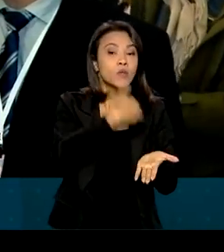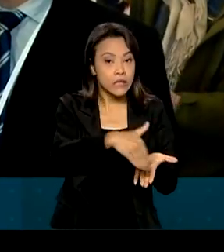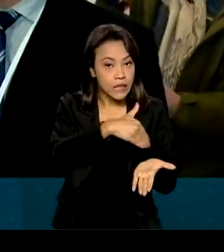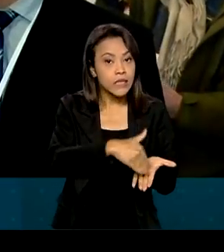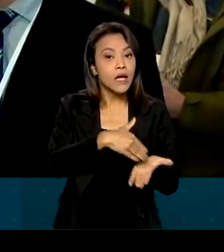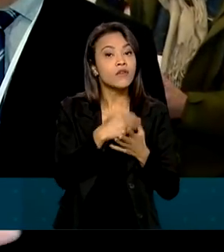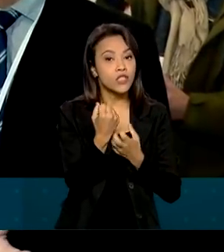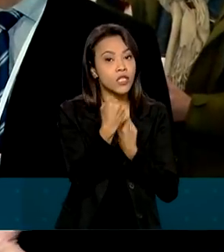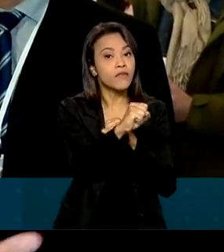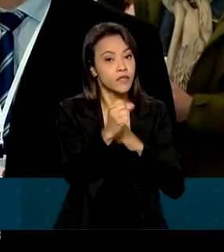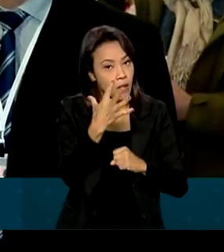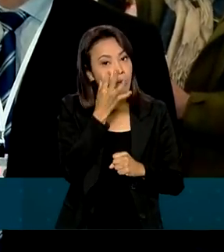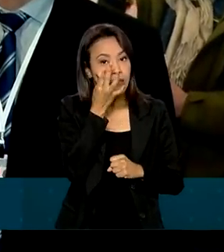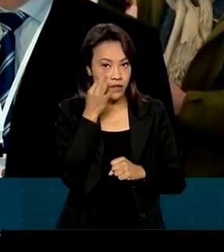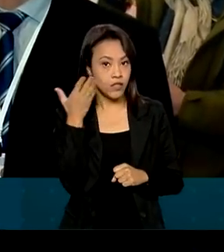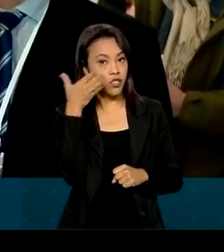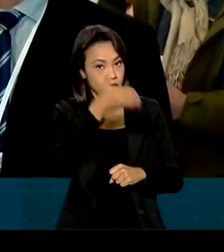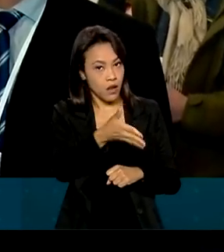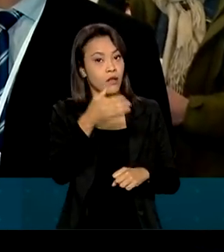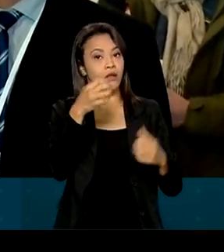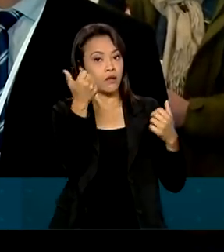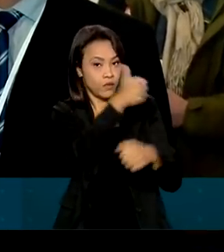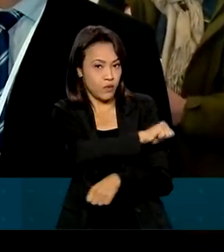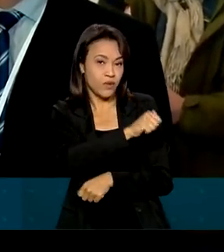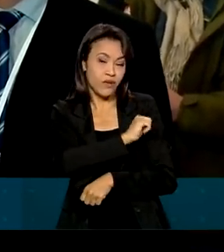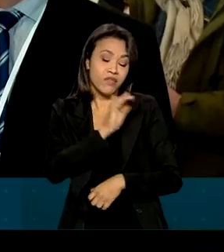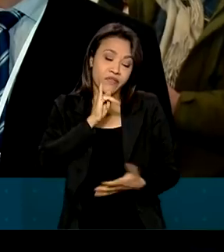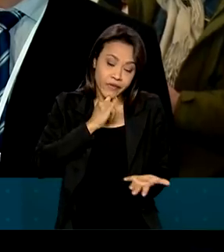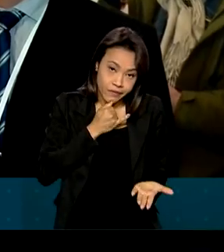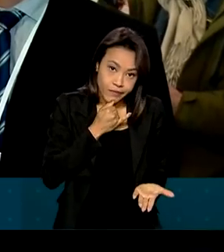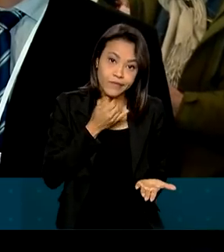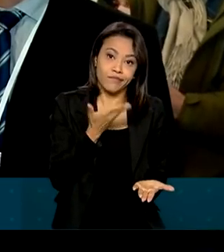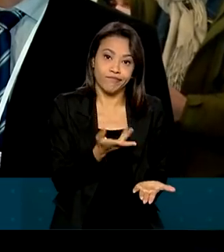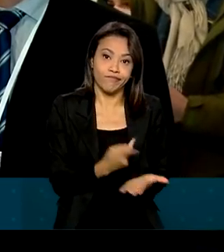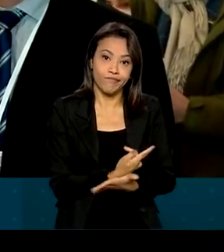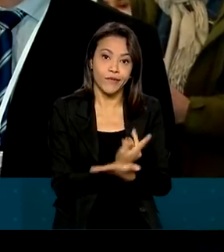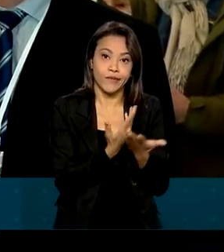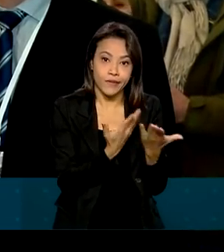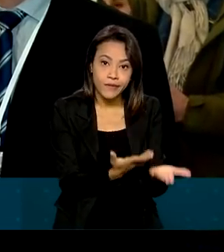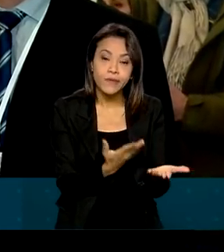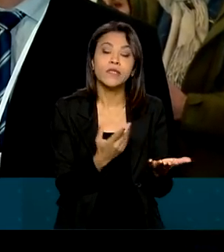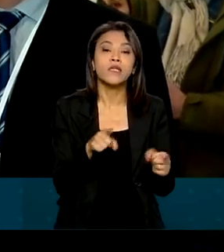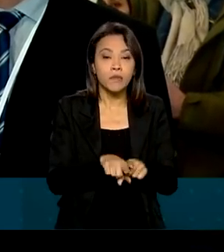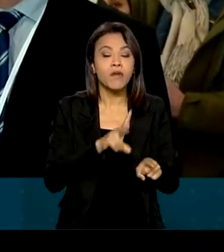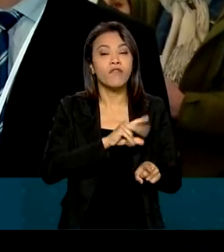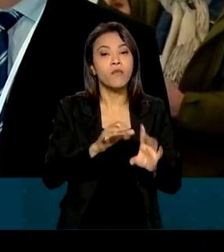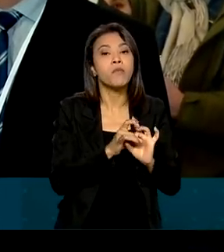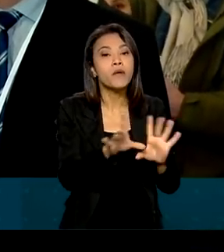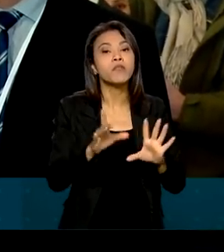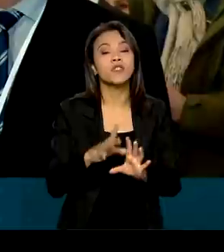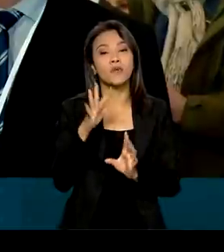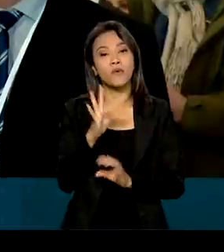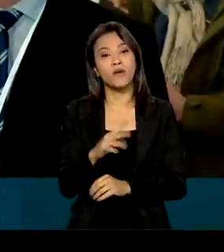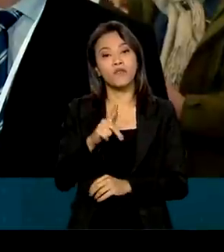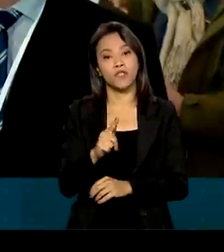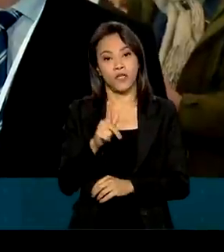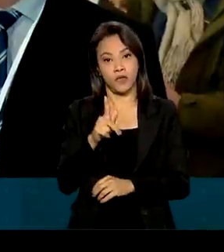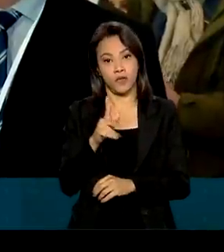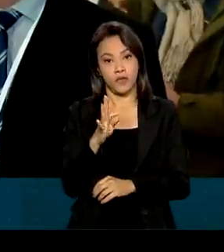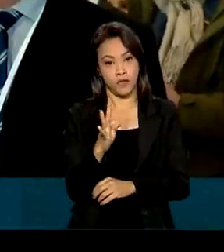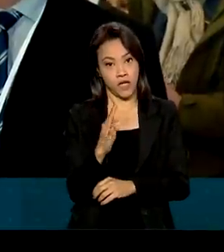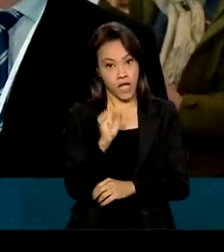Como é praxe nessas questões, lamentamos as mortes, mas, por exemplo, a liberação do fundo de garantia e a